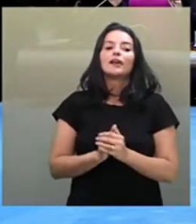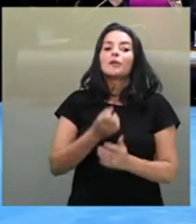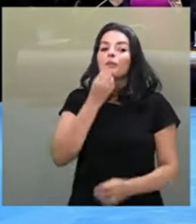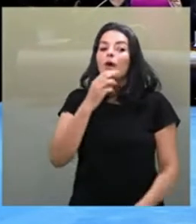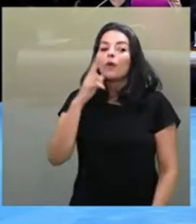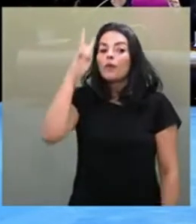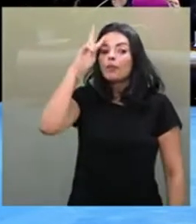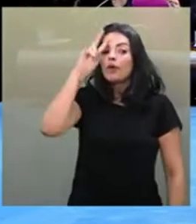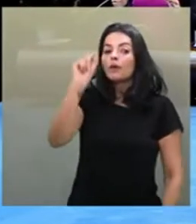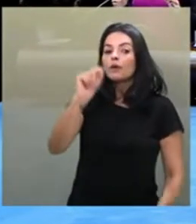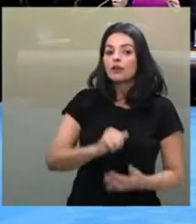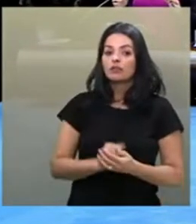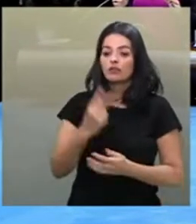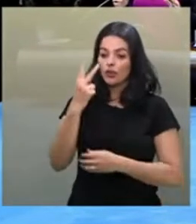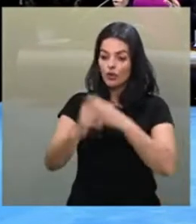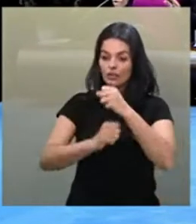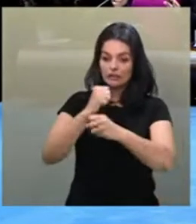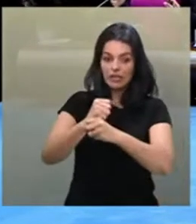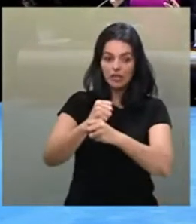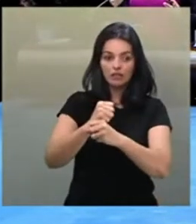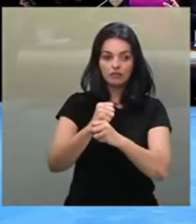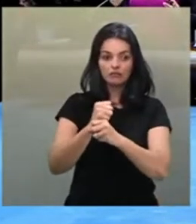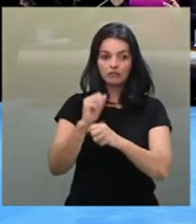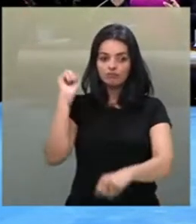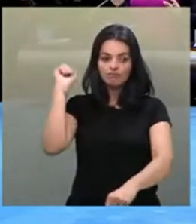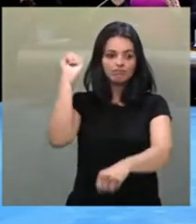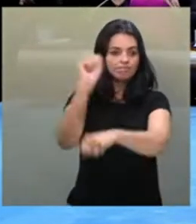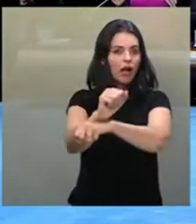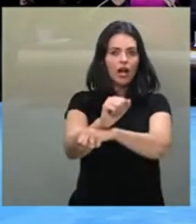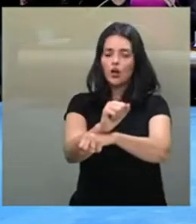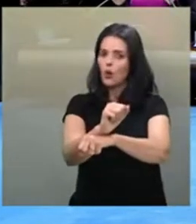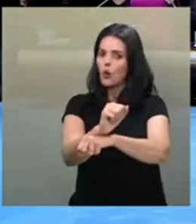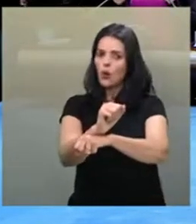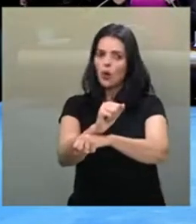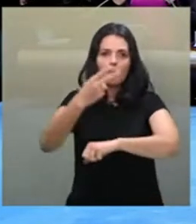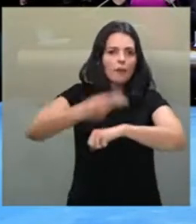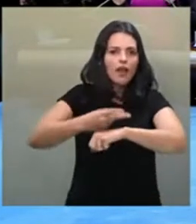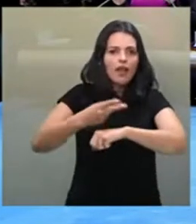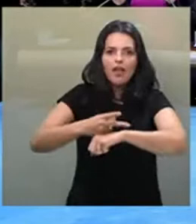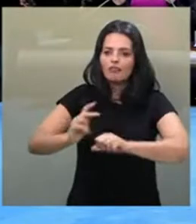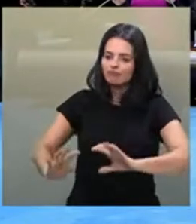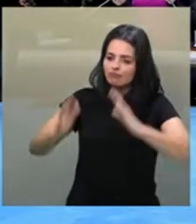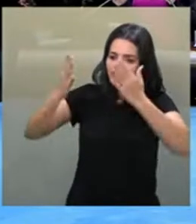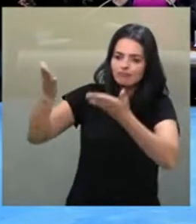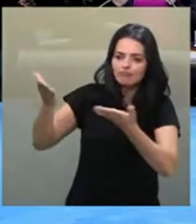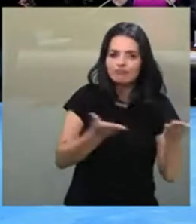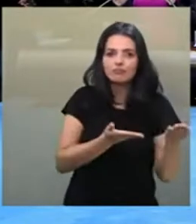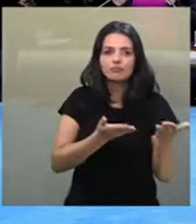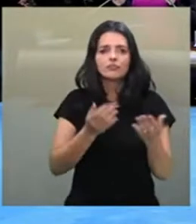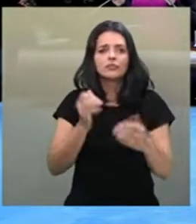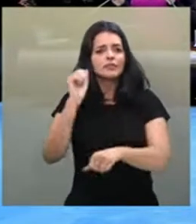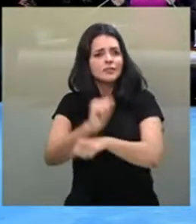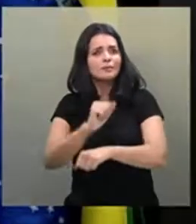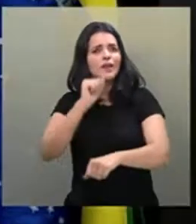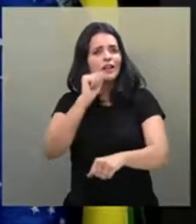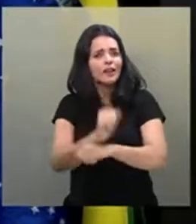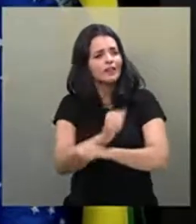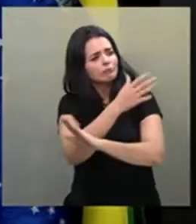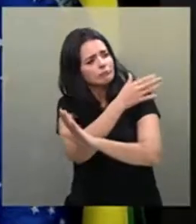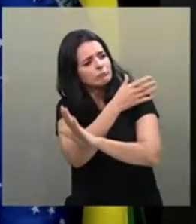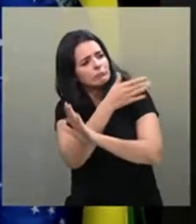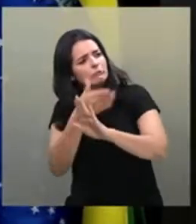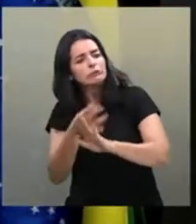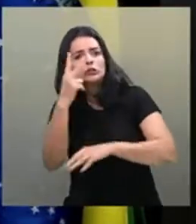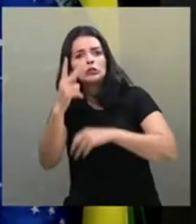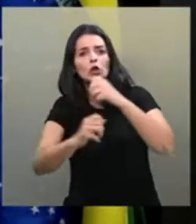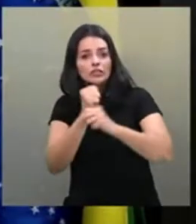ficamos dois anos sem essa festa, não é, Soraya? Dois anos esperando poder ter a honra de homenagear mulheres as quais nós